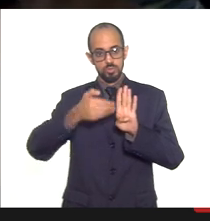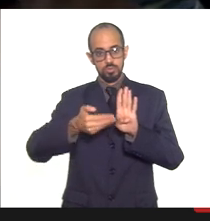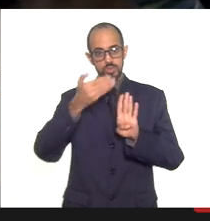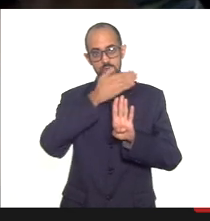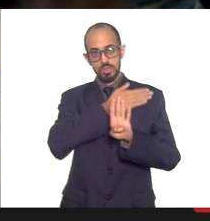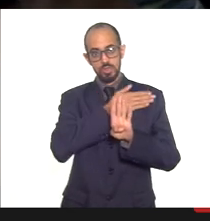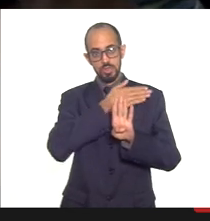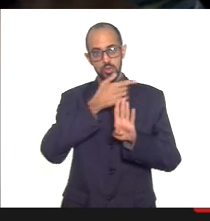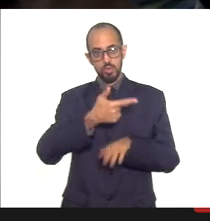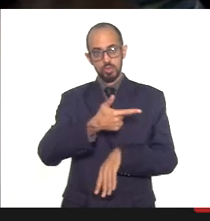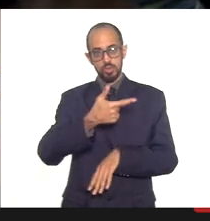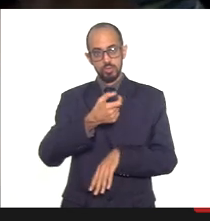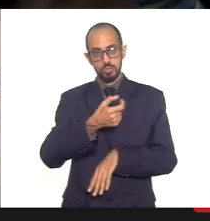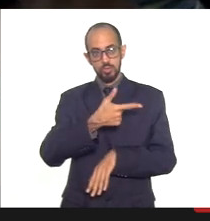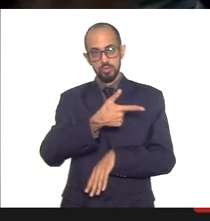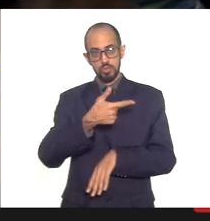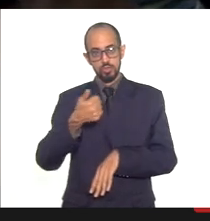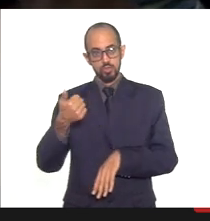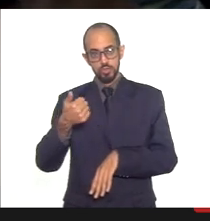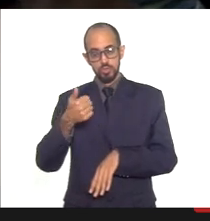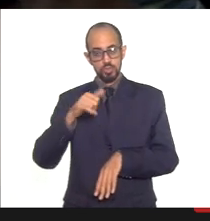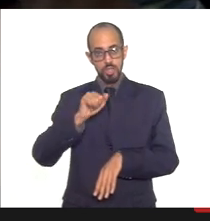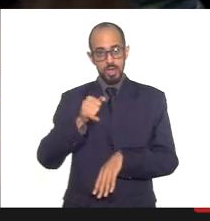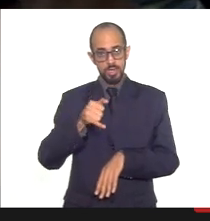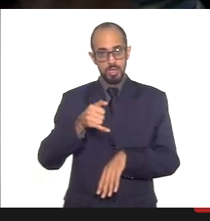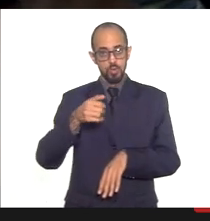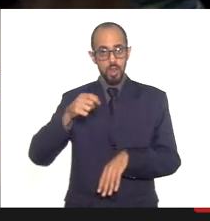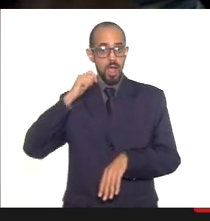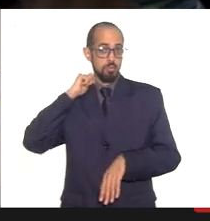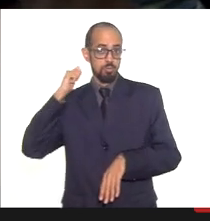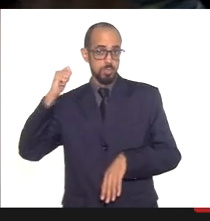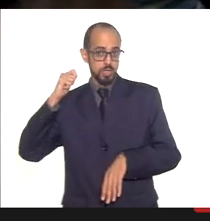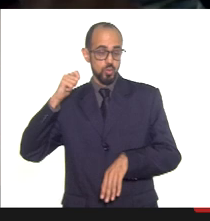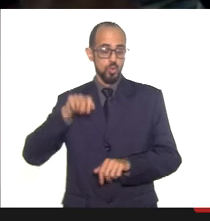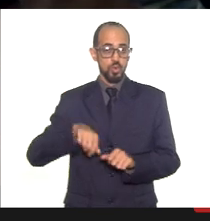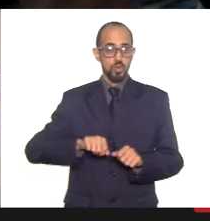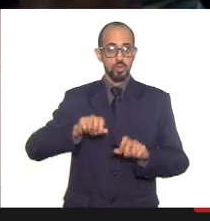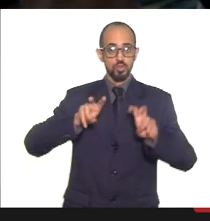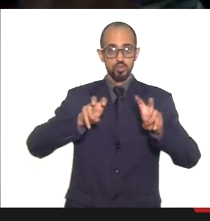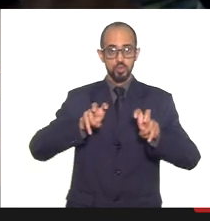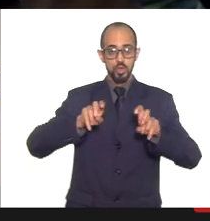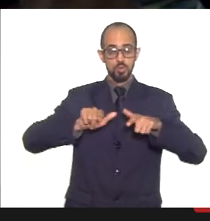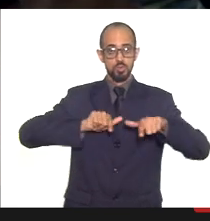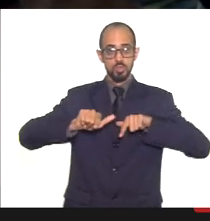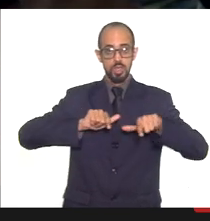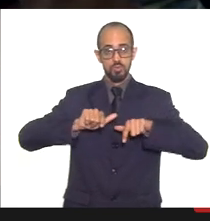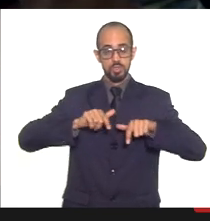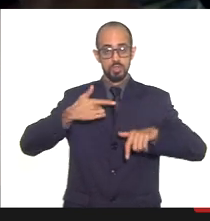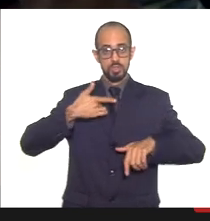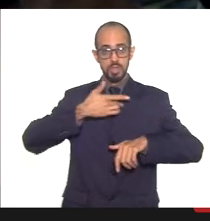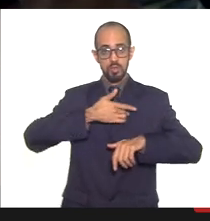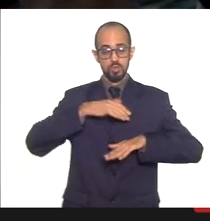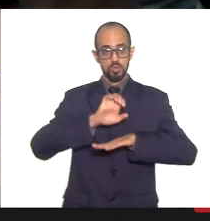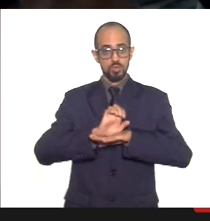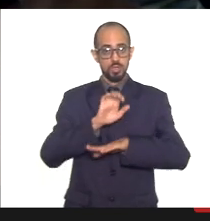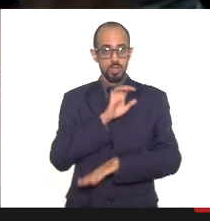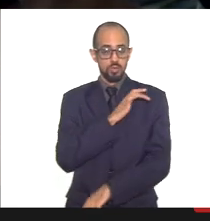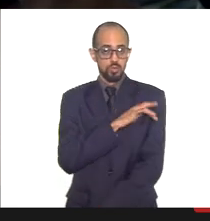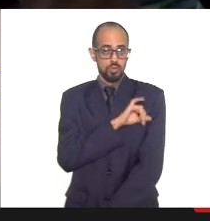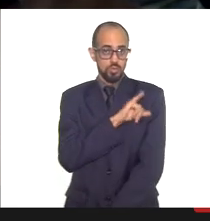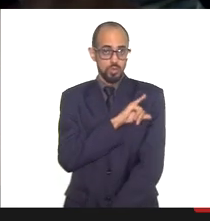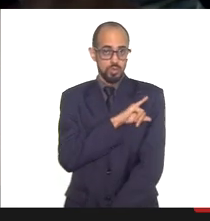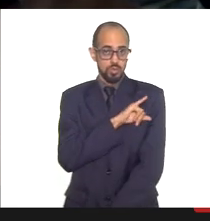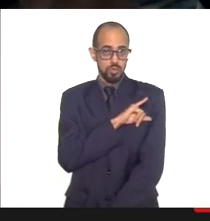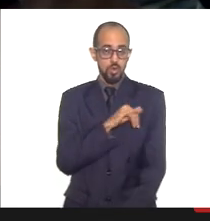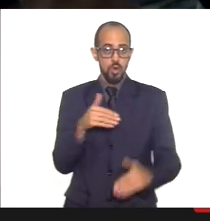quadrimestre de 2021, janeiro a abril, relativo às ações e serviços de saúde do Estado do Rio de Janeiro. Conforme a